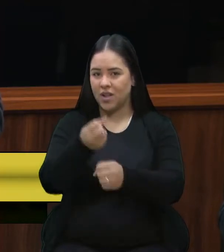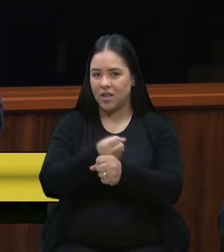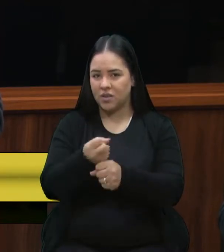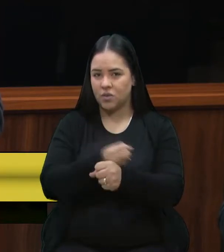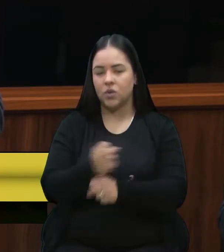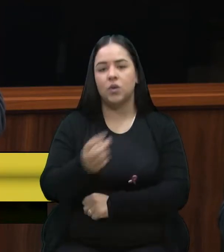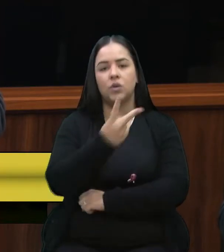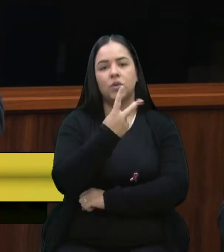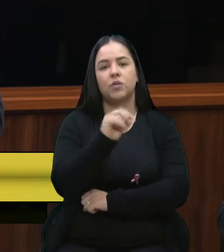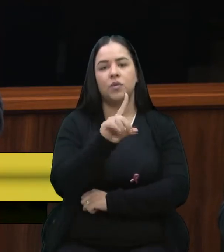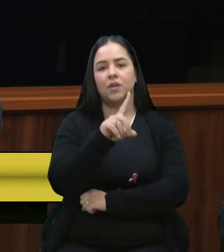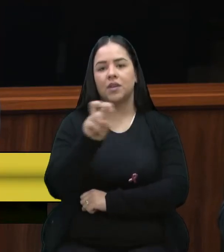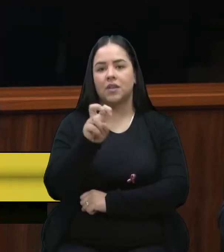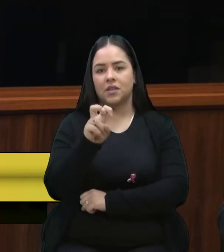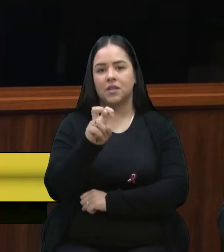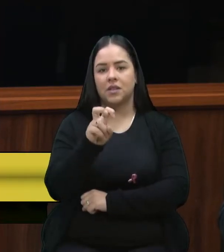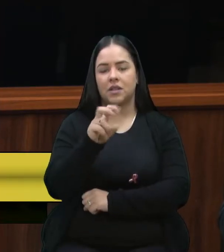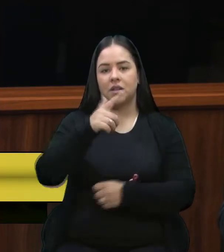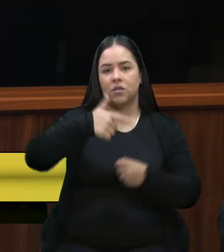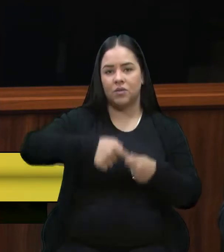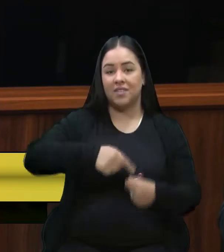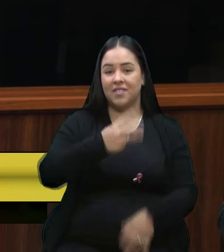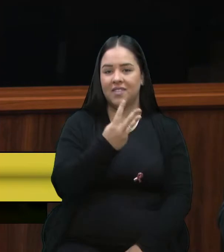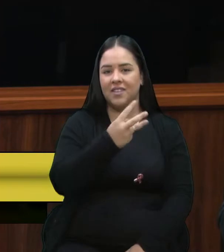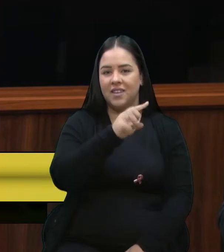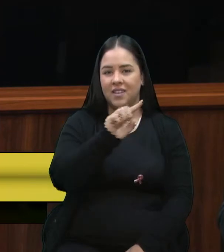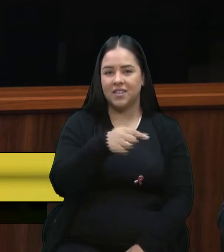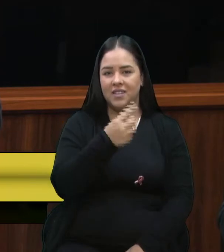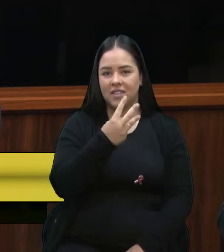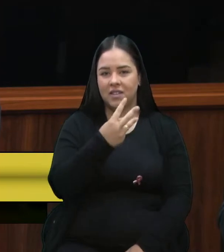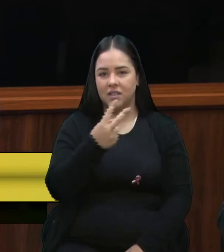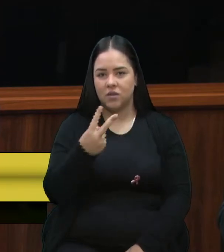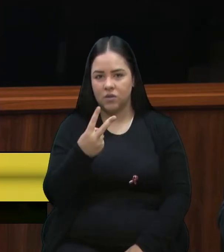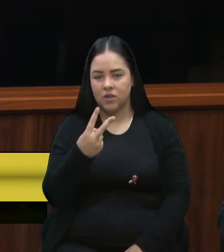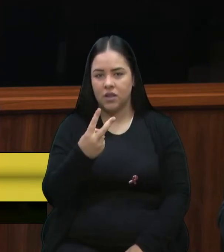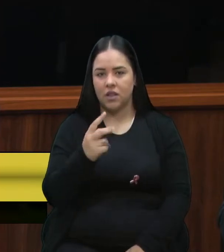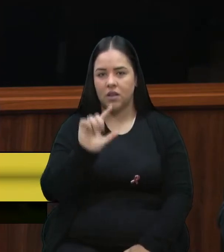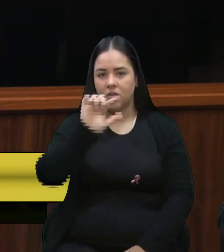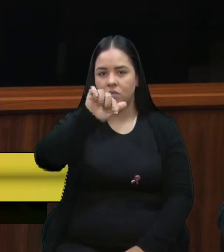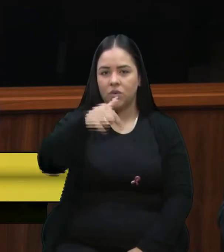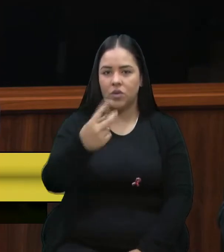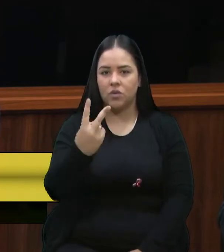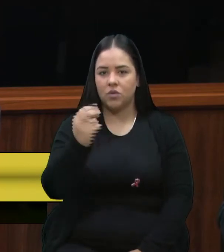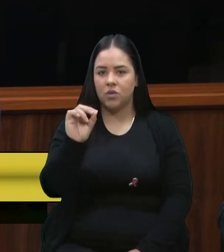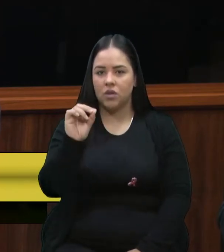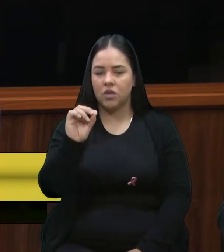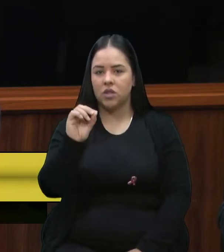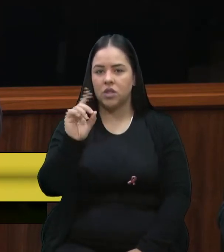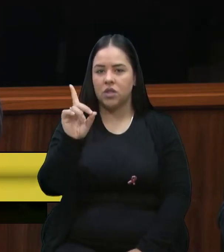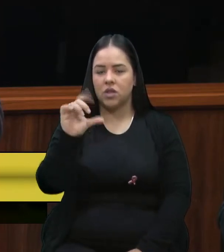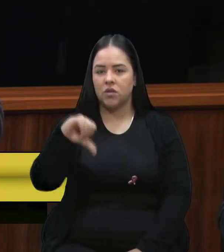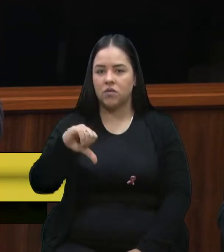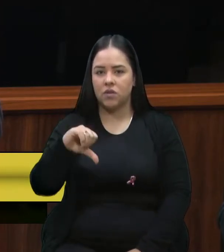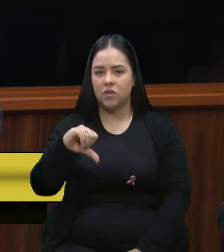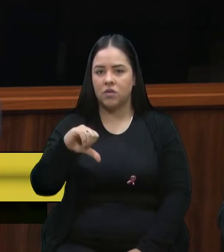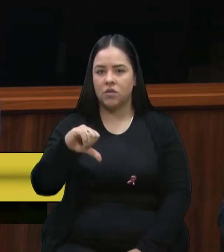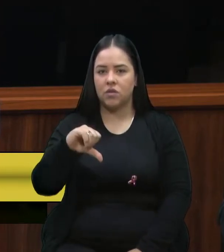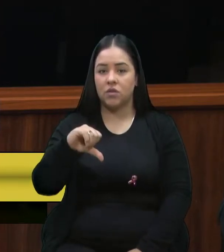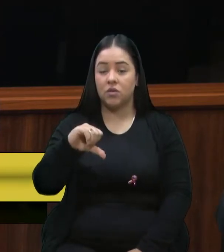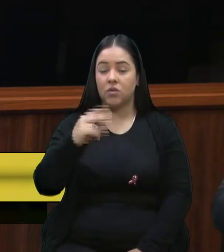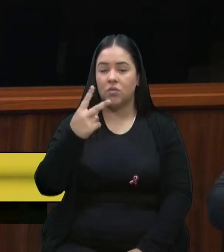2015, a gasolina era R$ 13,32. Em 2019, 2018, R$ 4,19.